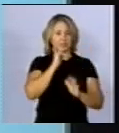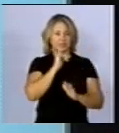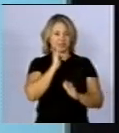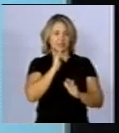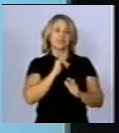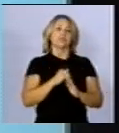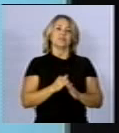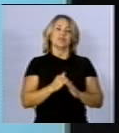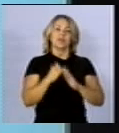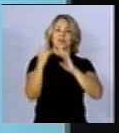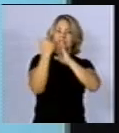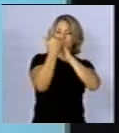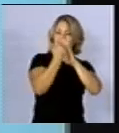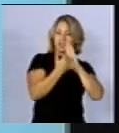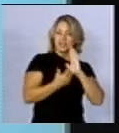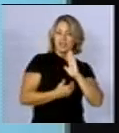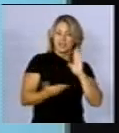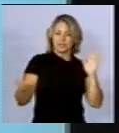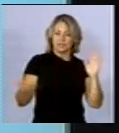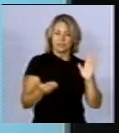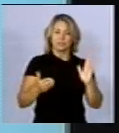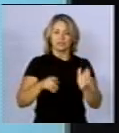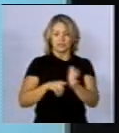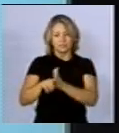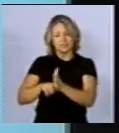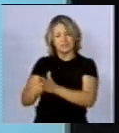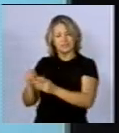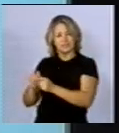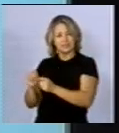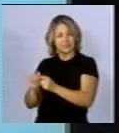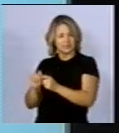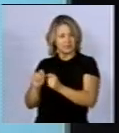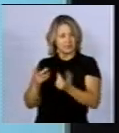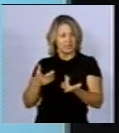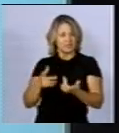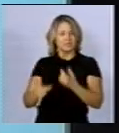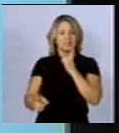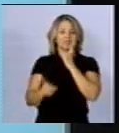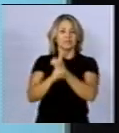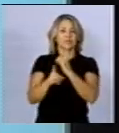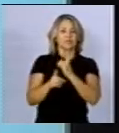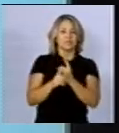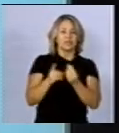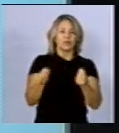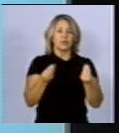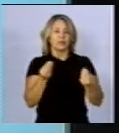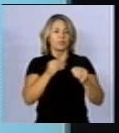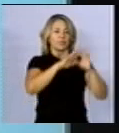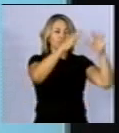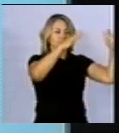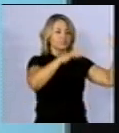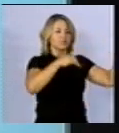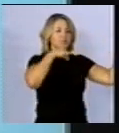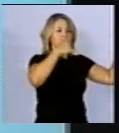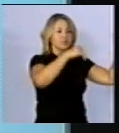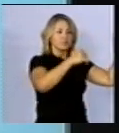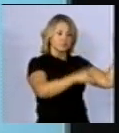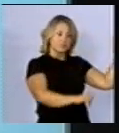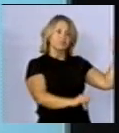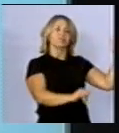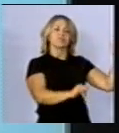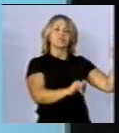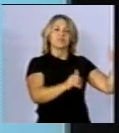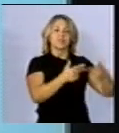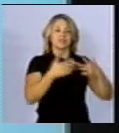Naquela escala de frequência, as pesquisas que são feitas tentando identificar a ação de campo magnético sobre organismos vivos, células,